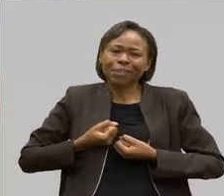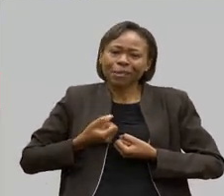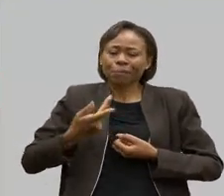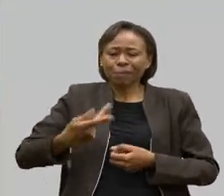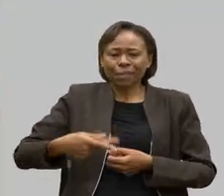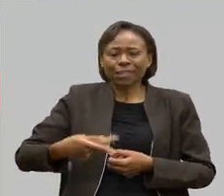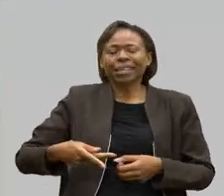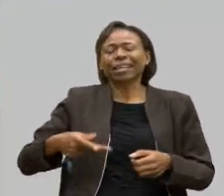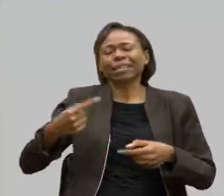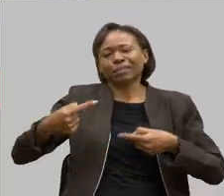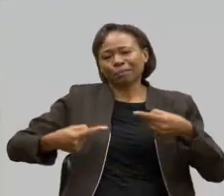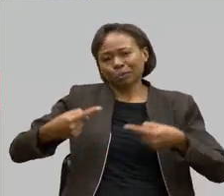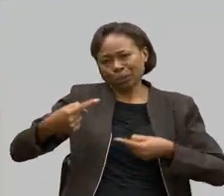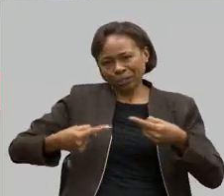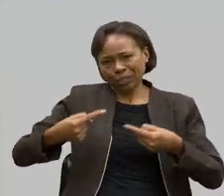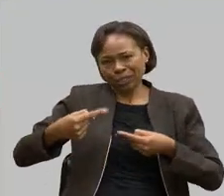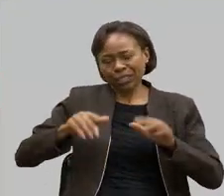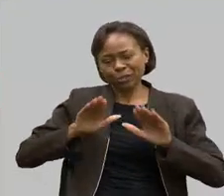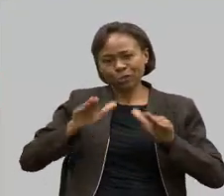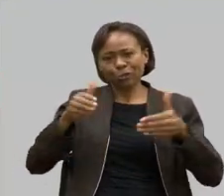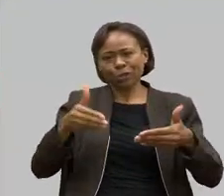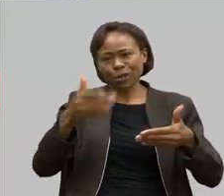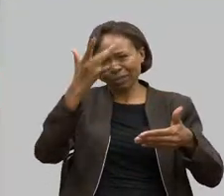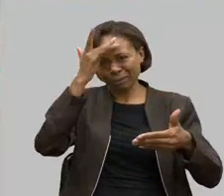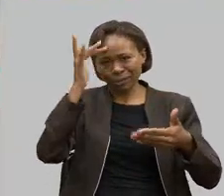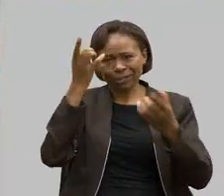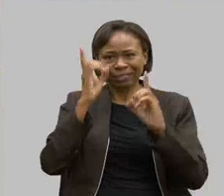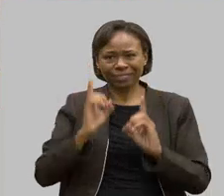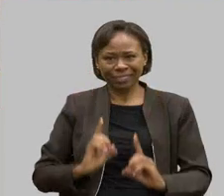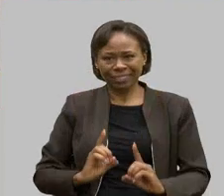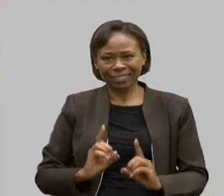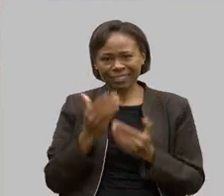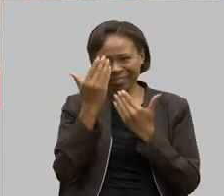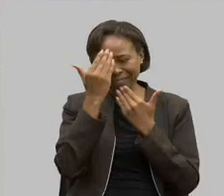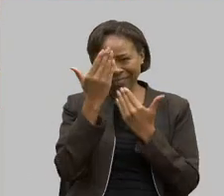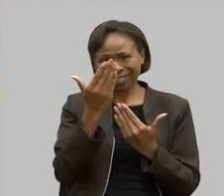política em prol da pessoa com deficiência. Obrigada.